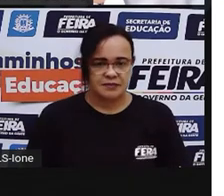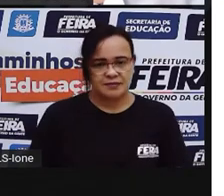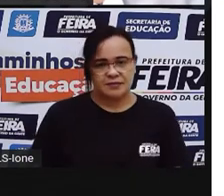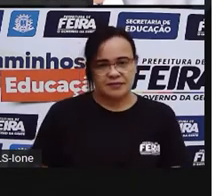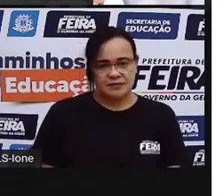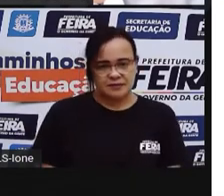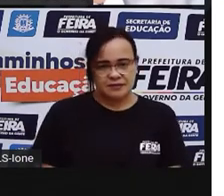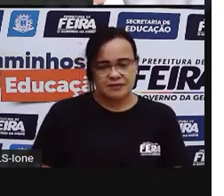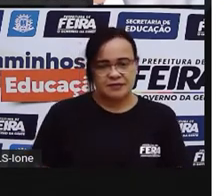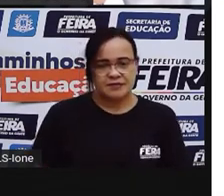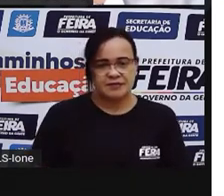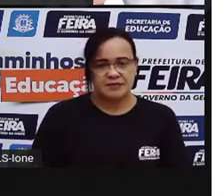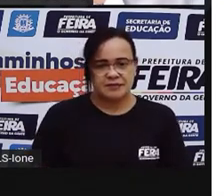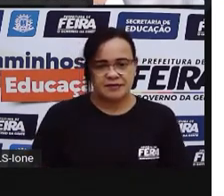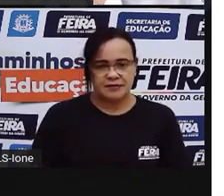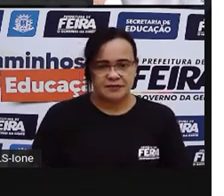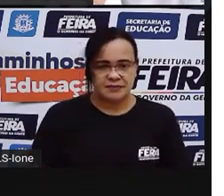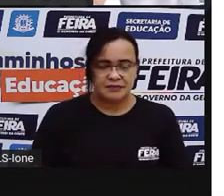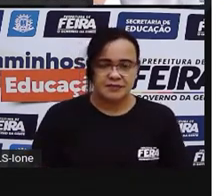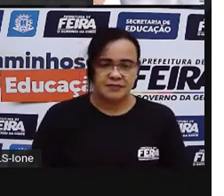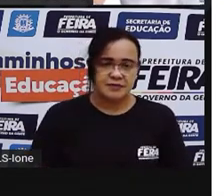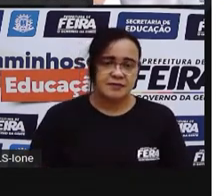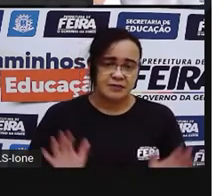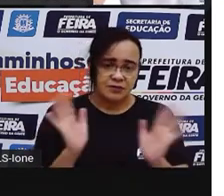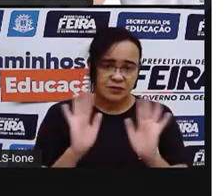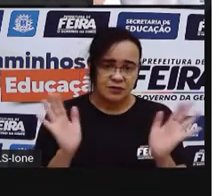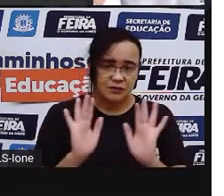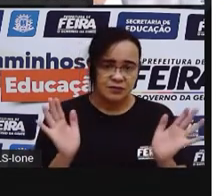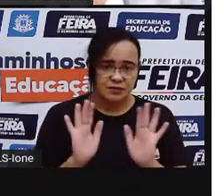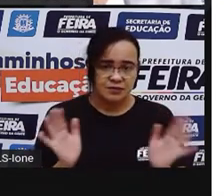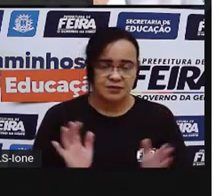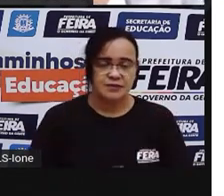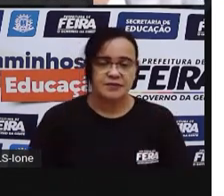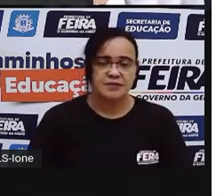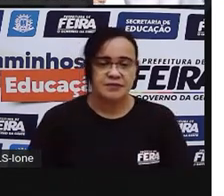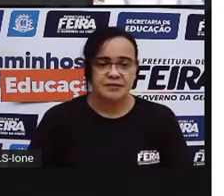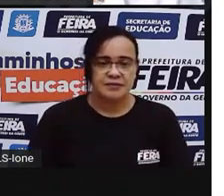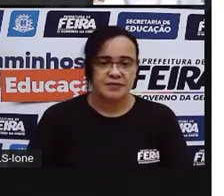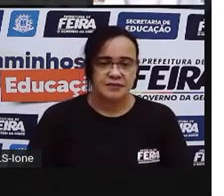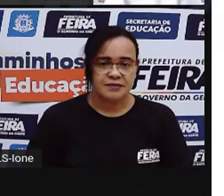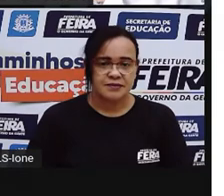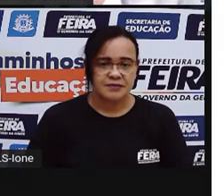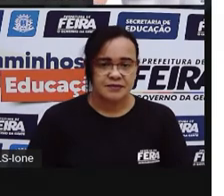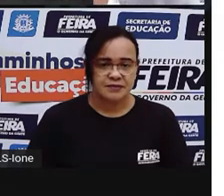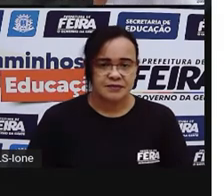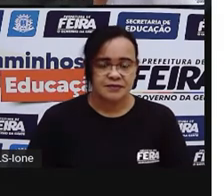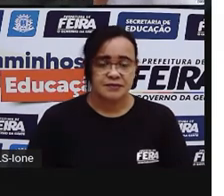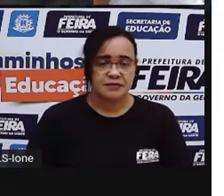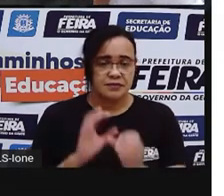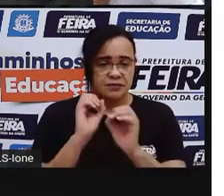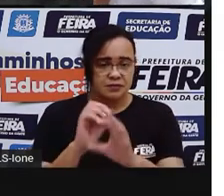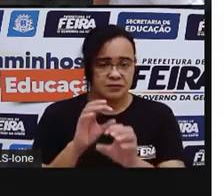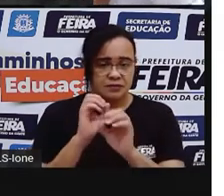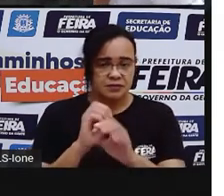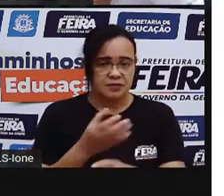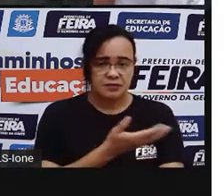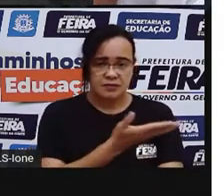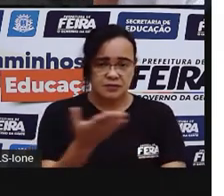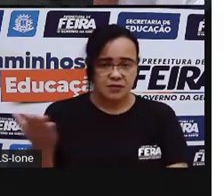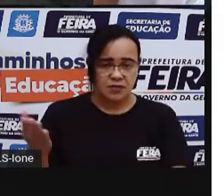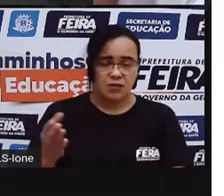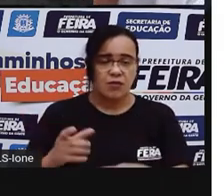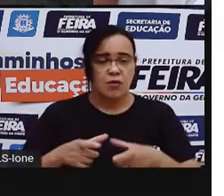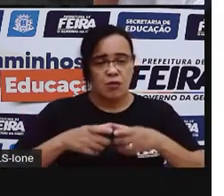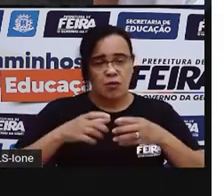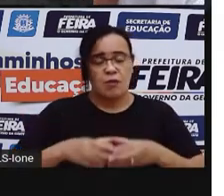Oi, pessoal, tudo bem com vocês? Olha só. Vou ensinar vocês a fazer bolinha de meia.